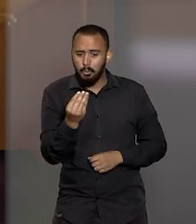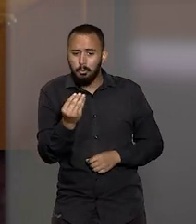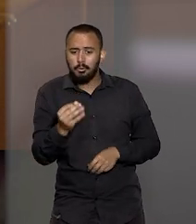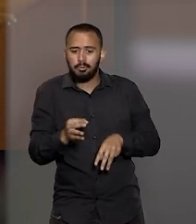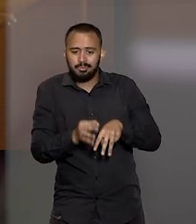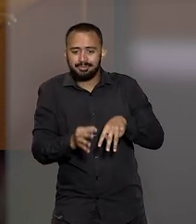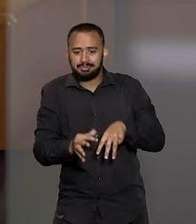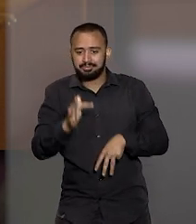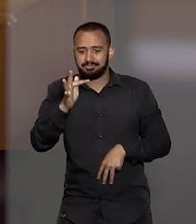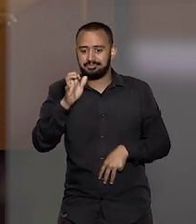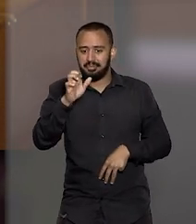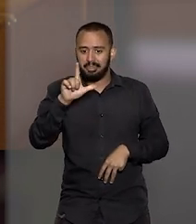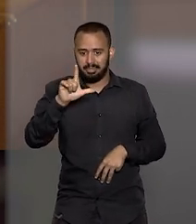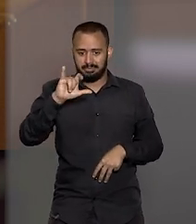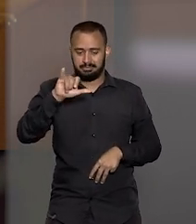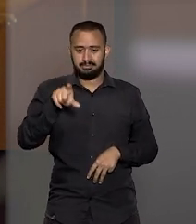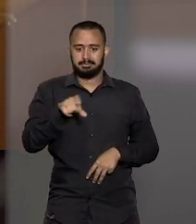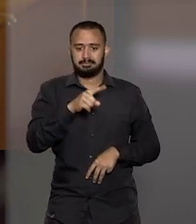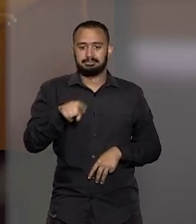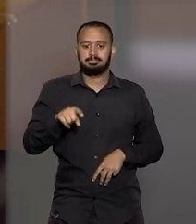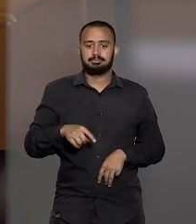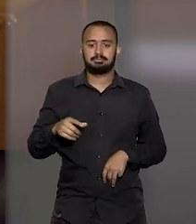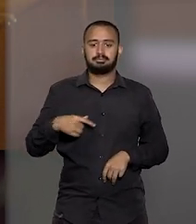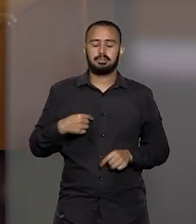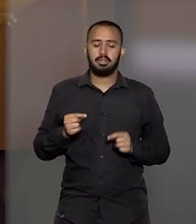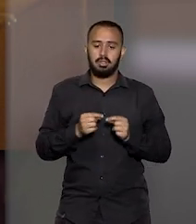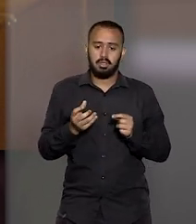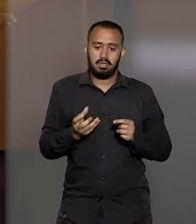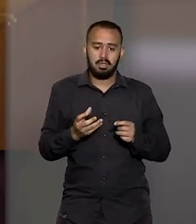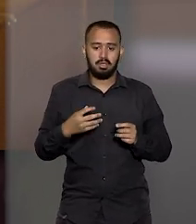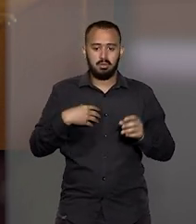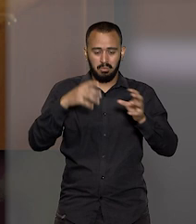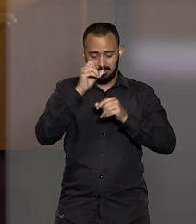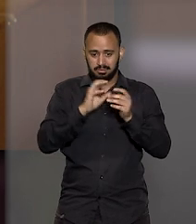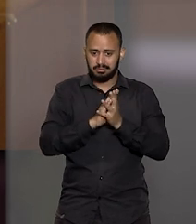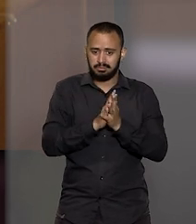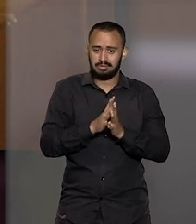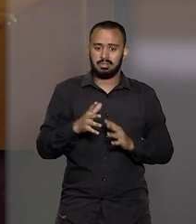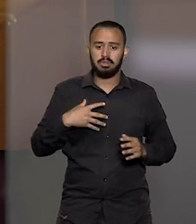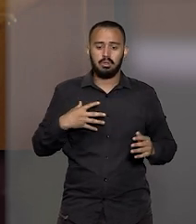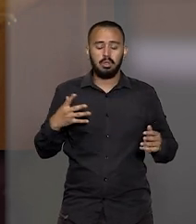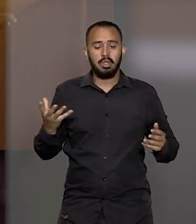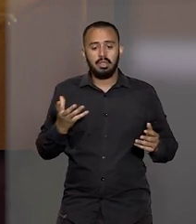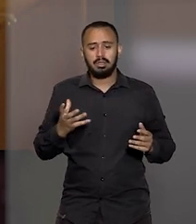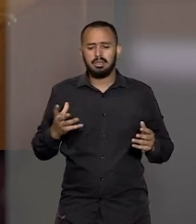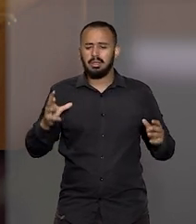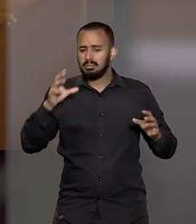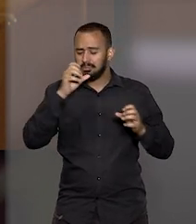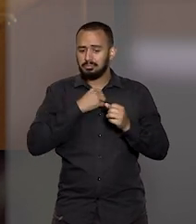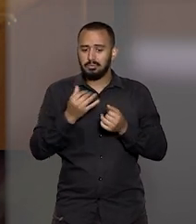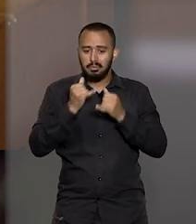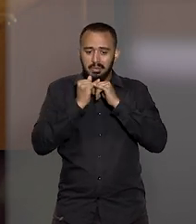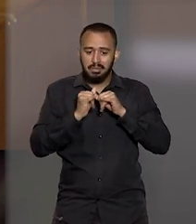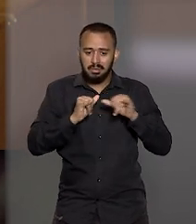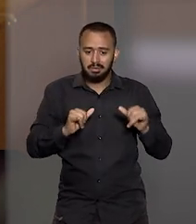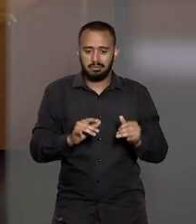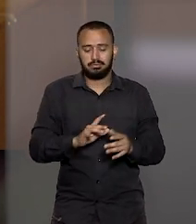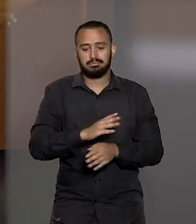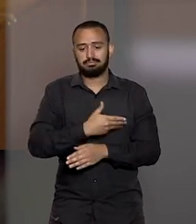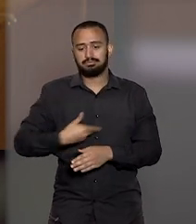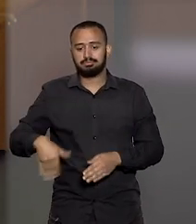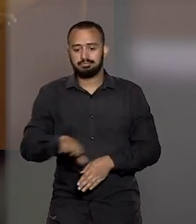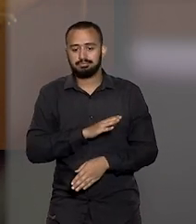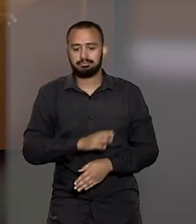chamaram a atenção e eu acho que seria interessante compartilhar com todos. Trata-se de magistrado ímpar,